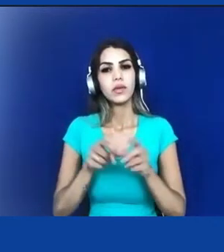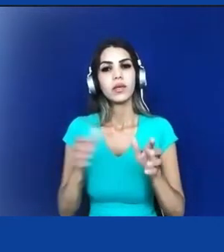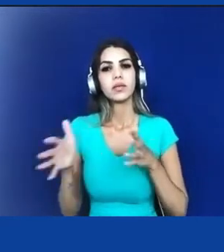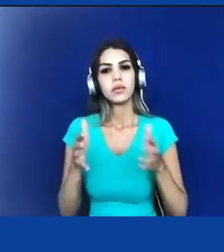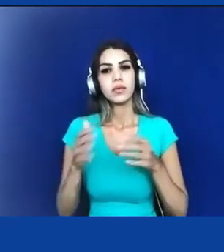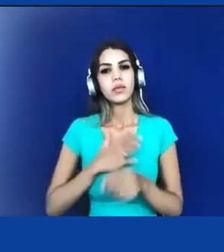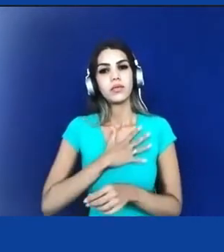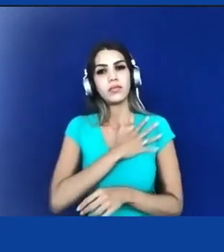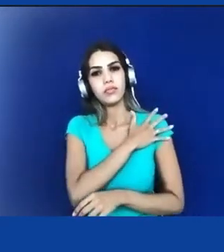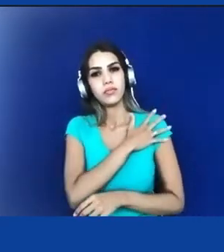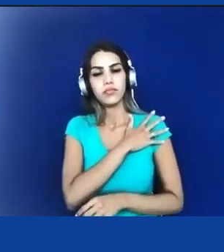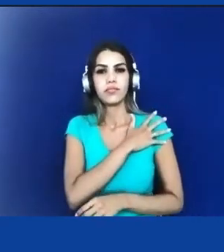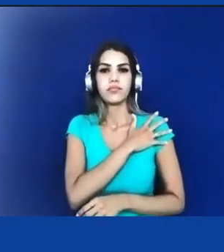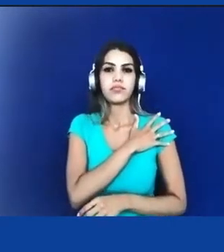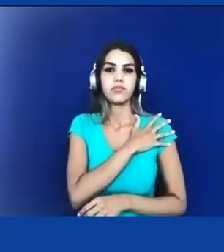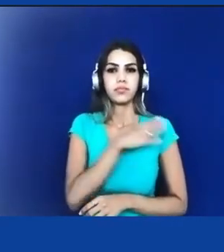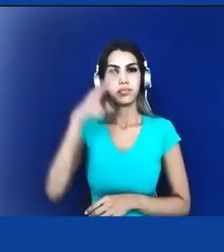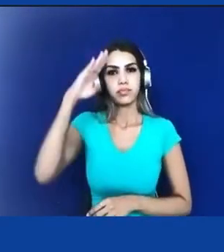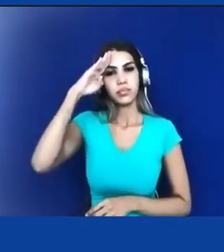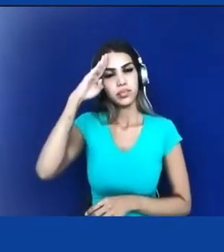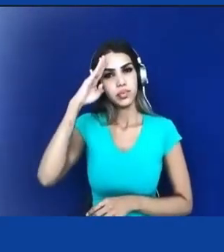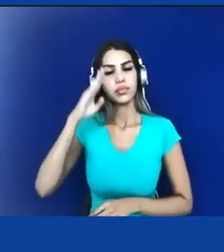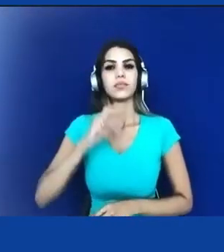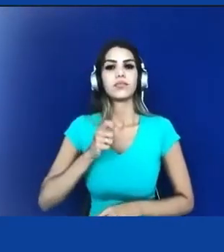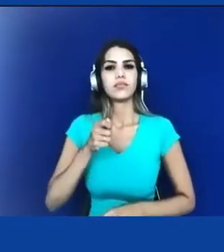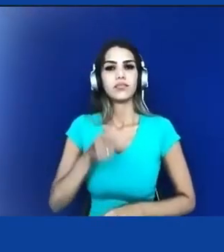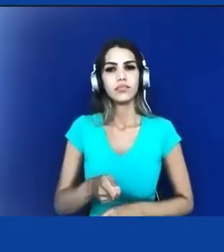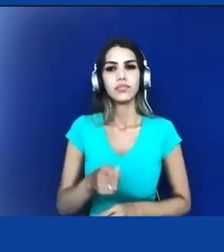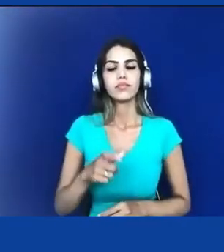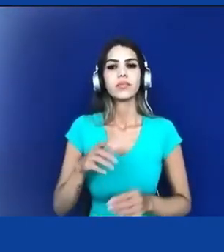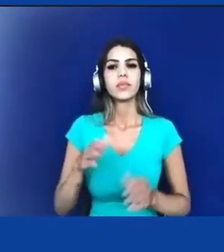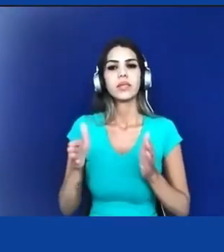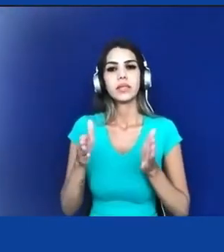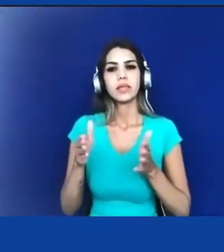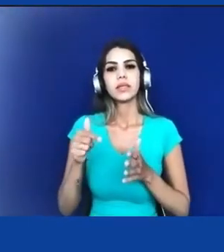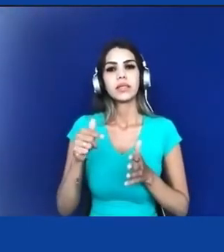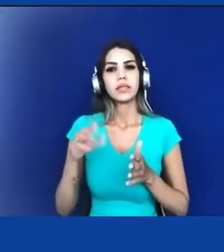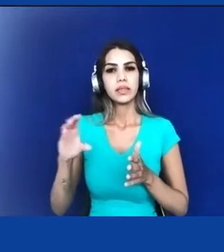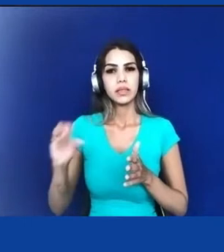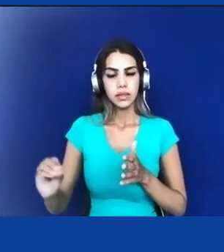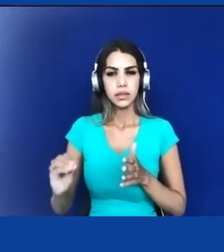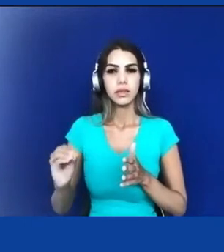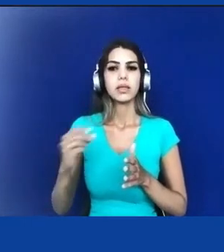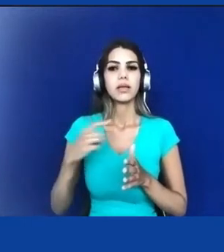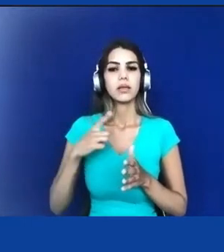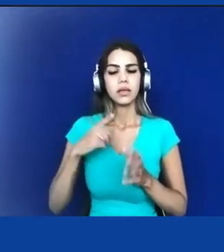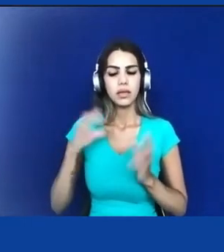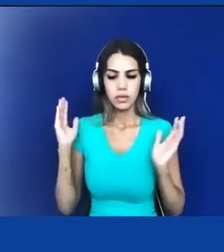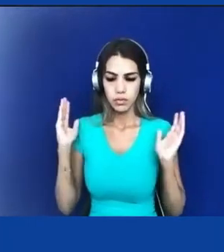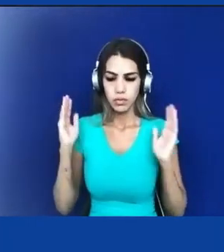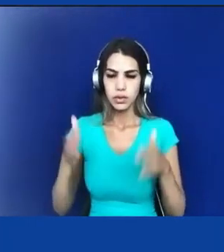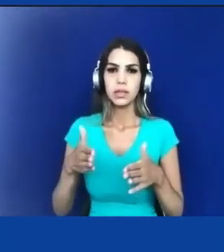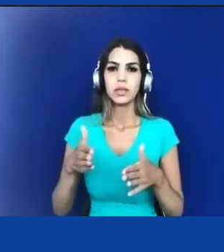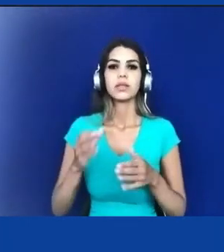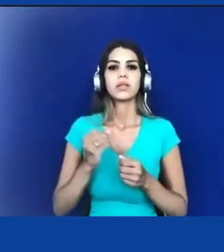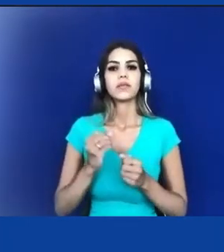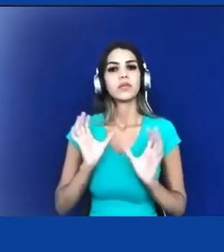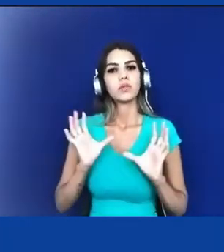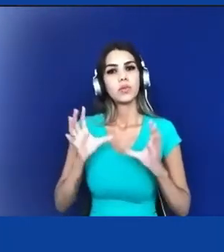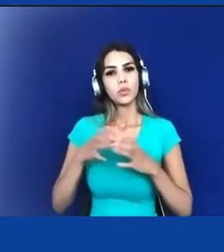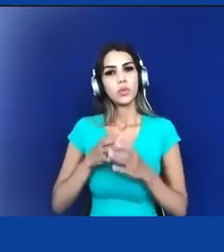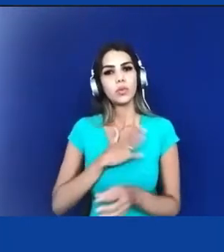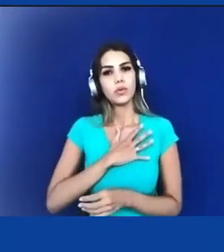de 60 ele tem com maior ênfase né uma entrada dos militares dentro dos nossos